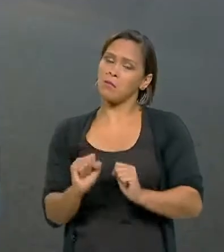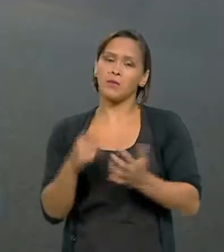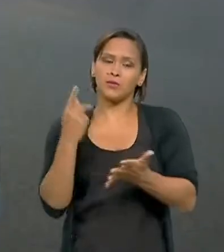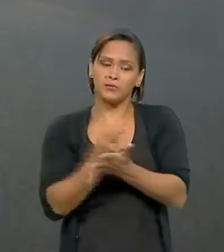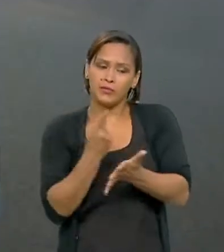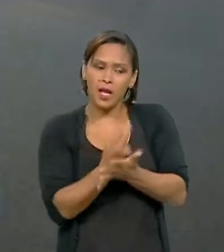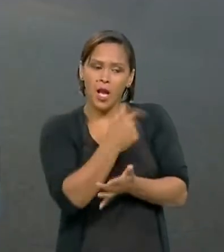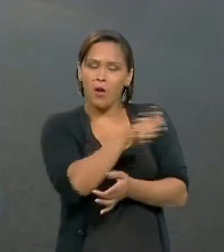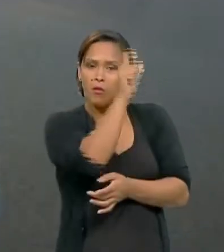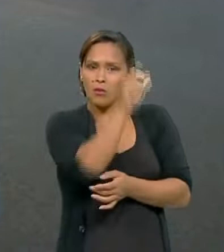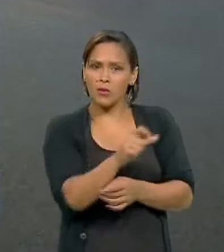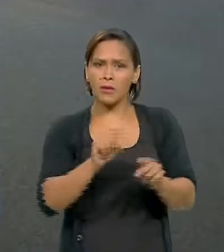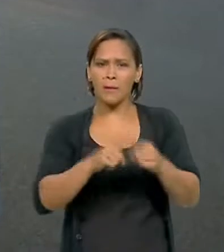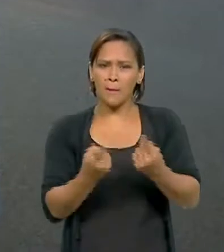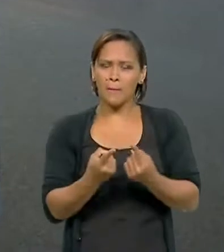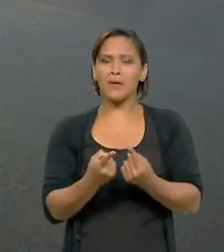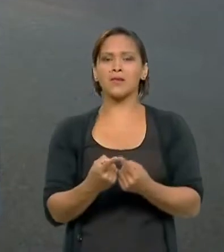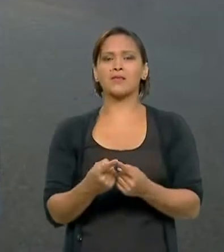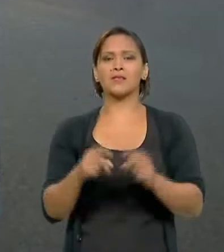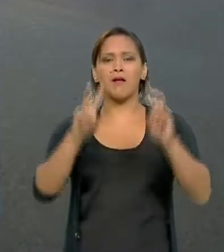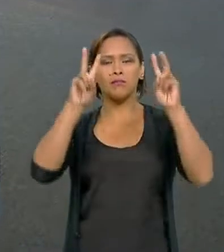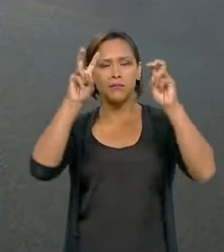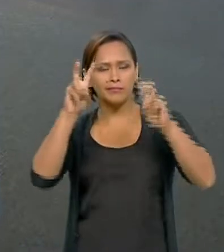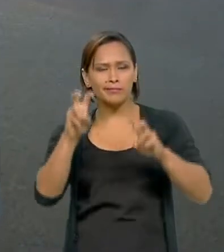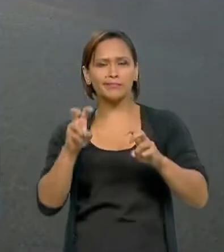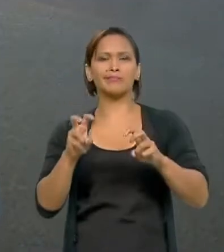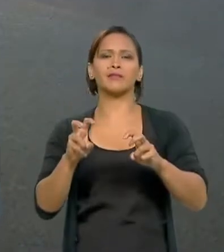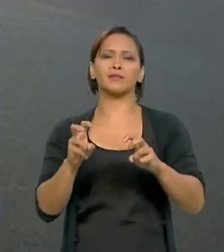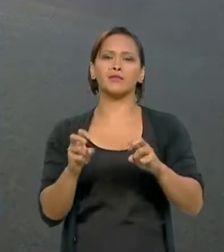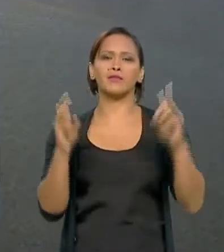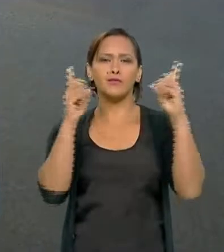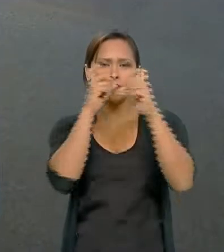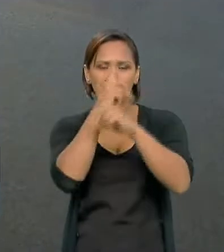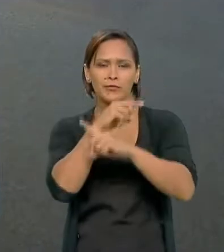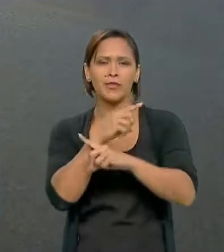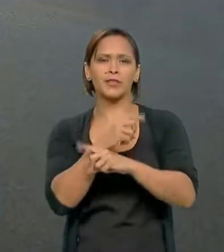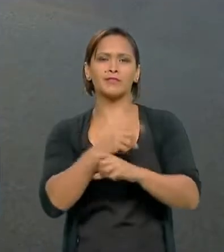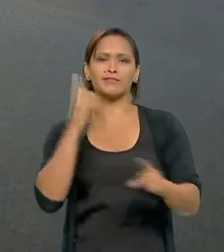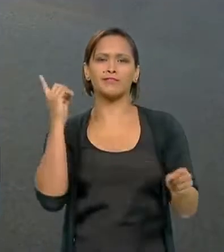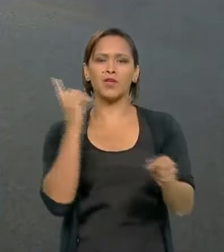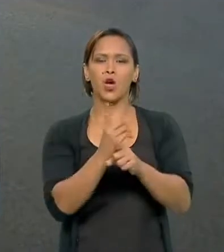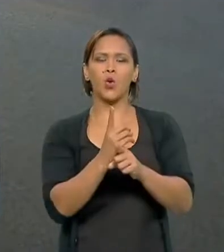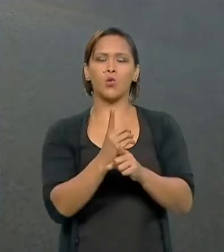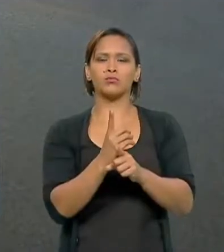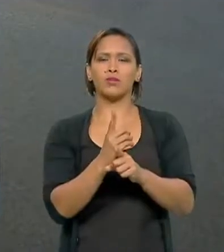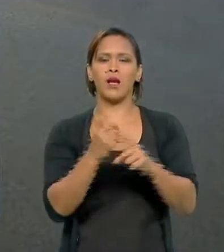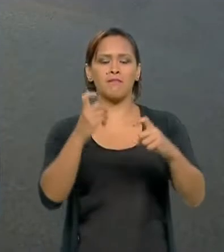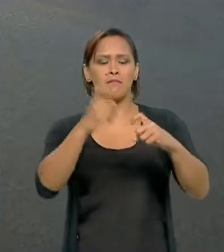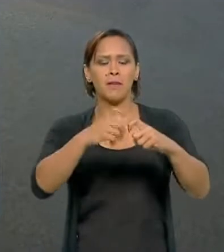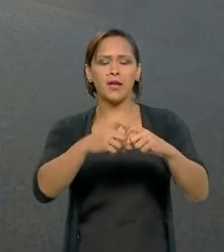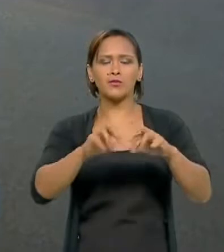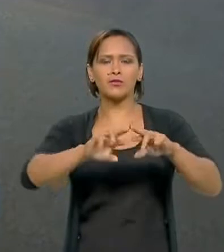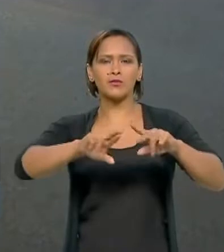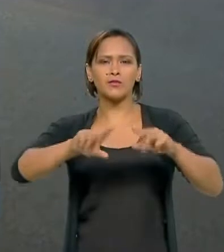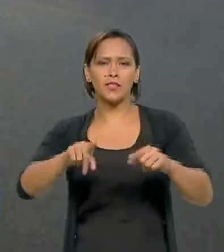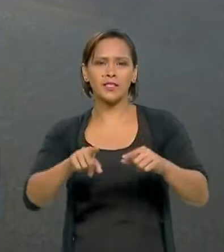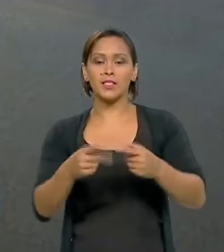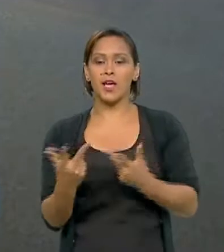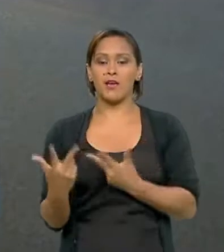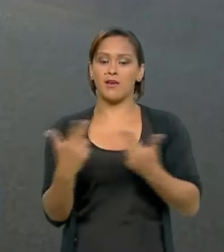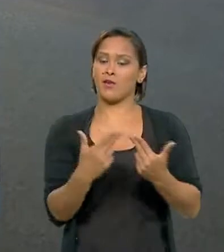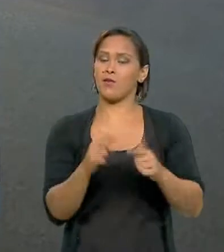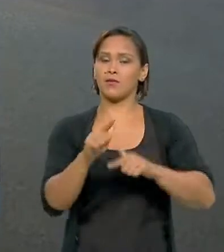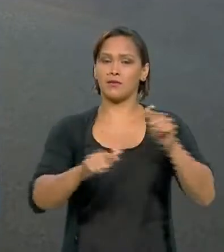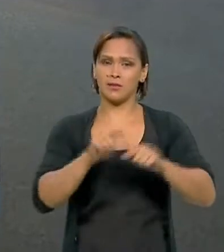com outros. Mas é um assunto altamente polêmico. É difícil encontrar dois infectologistas que tratem do assunto da mesma